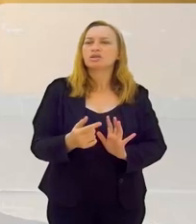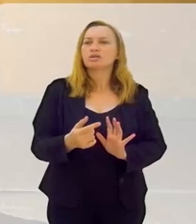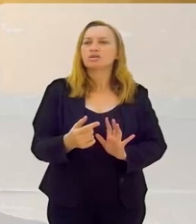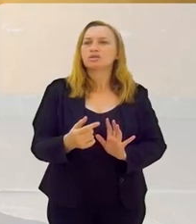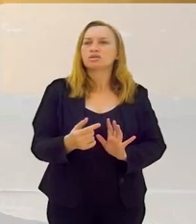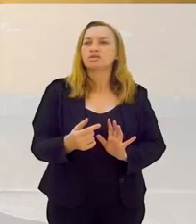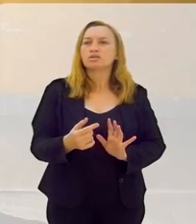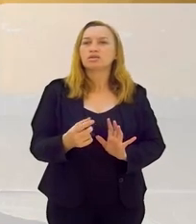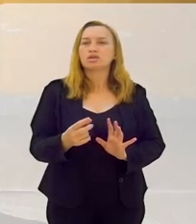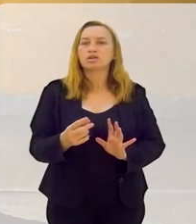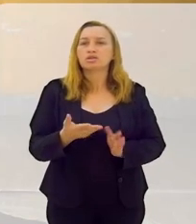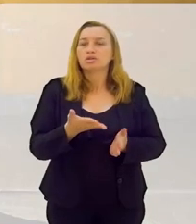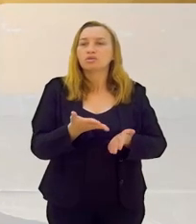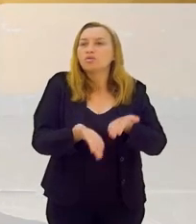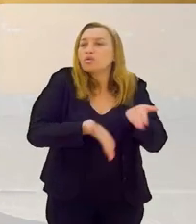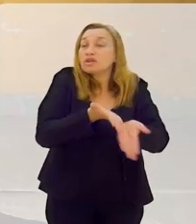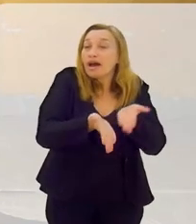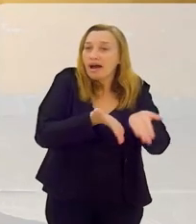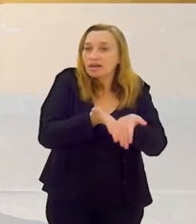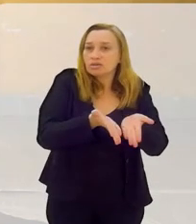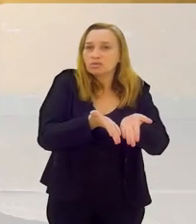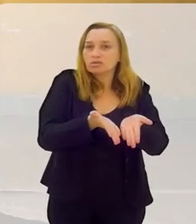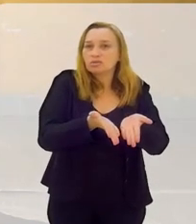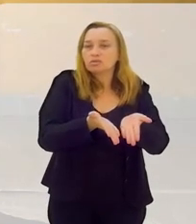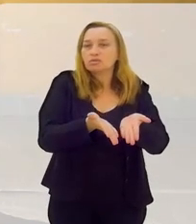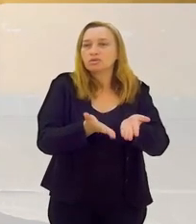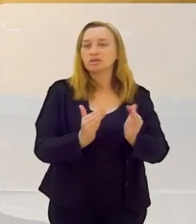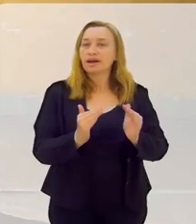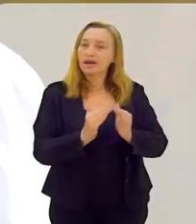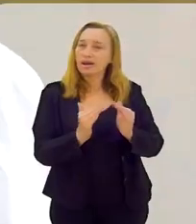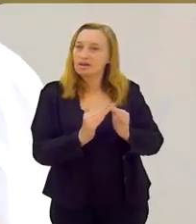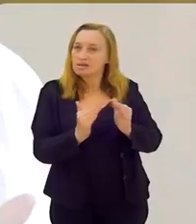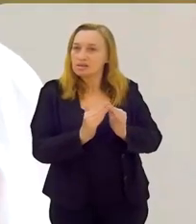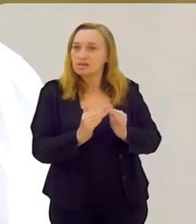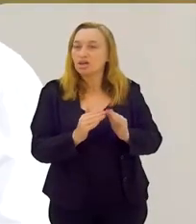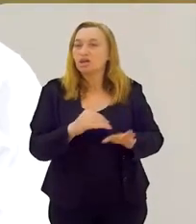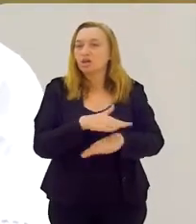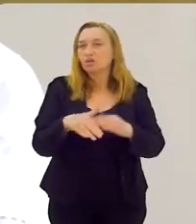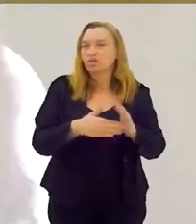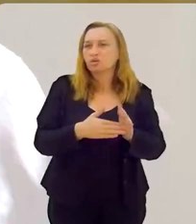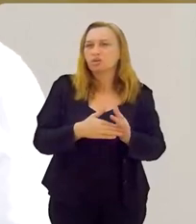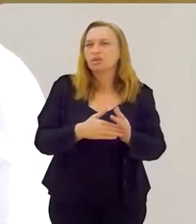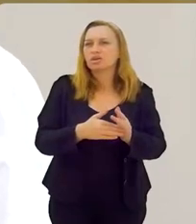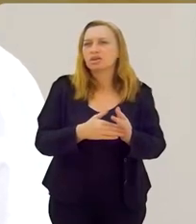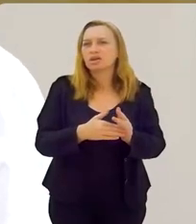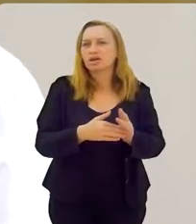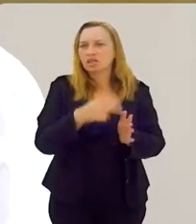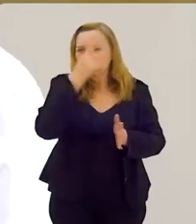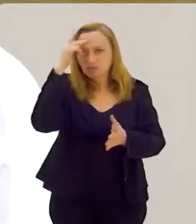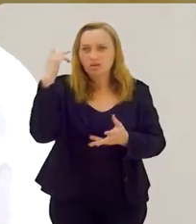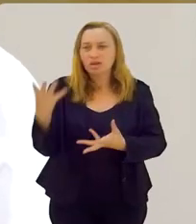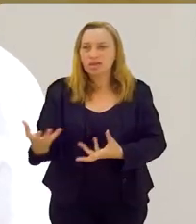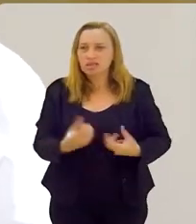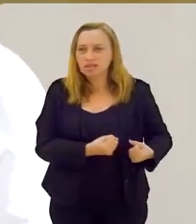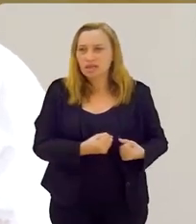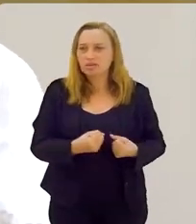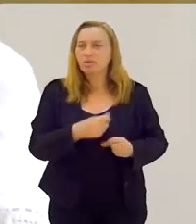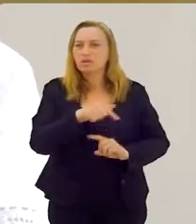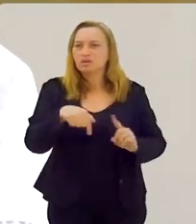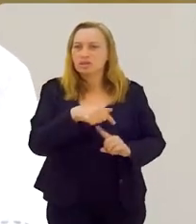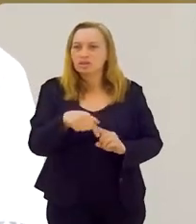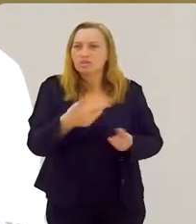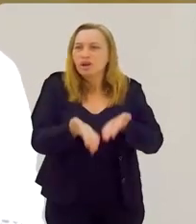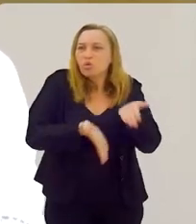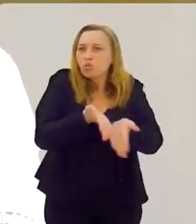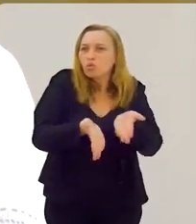são aqueles que são os olhos dos orixás. Aqueles que tomam conta da casa. É aquele que, quando todo mundo recebe o seu santo, é aquele que